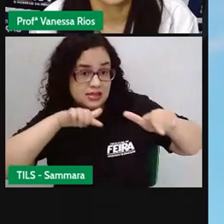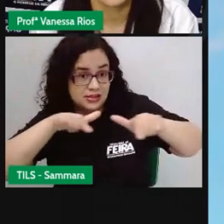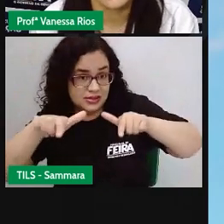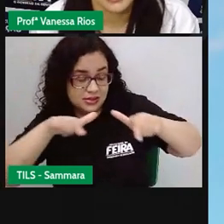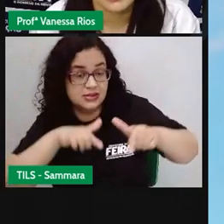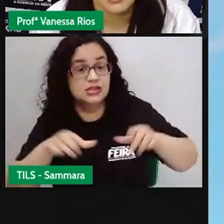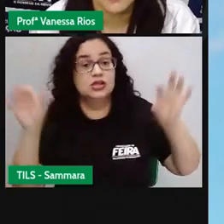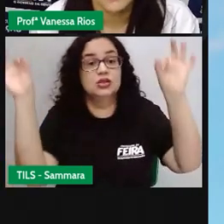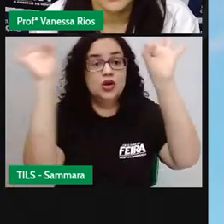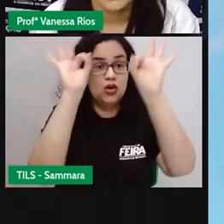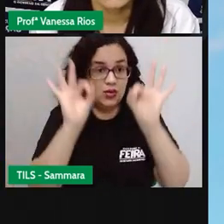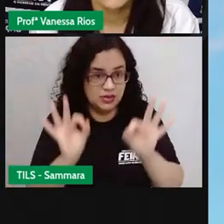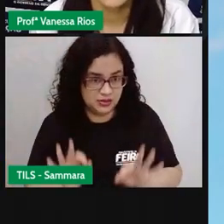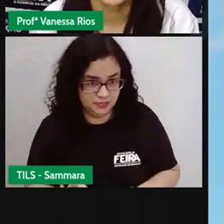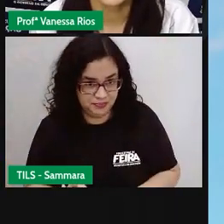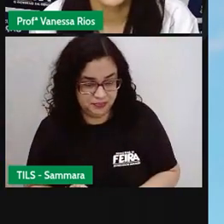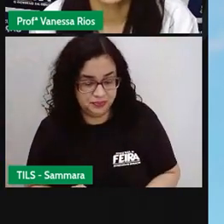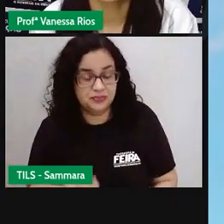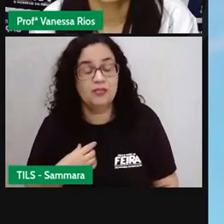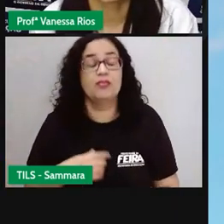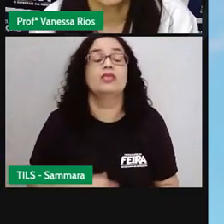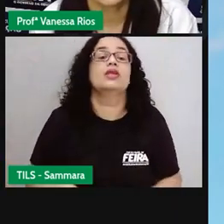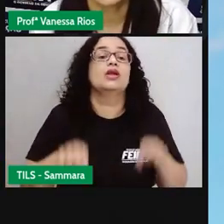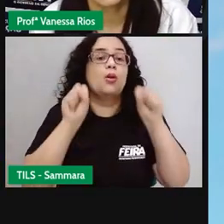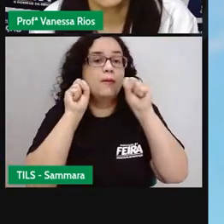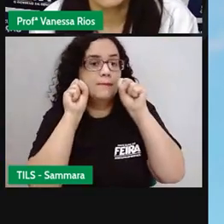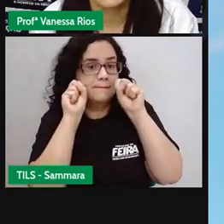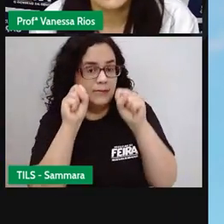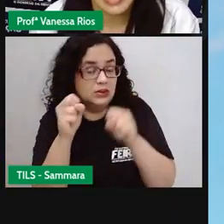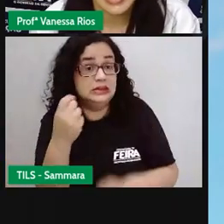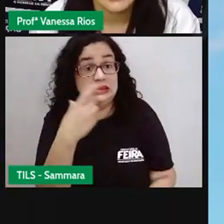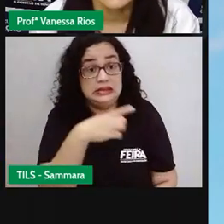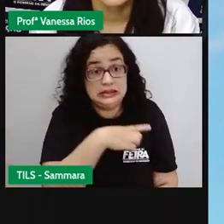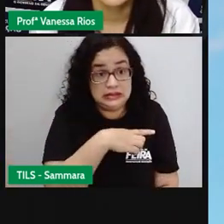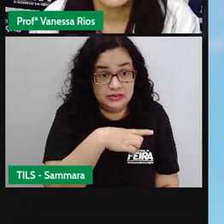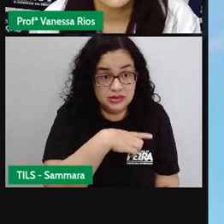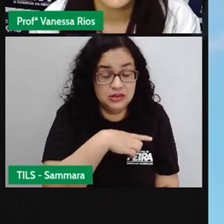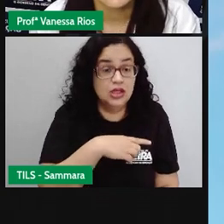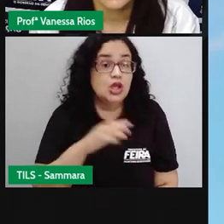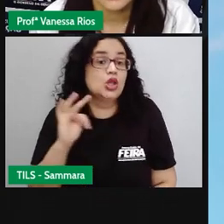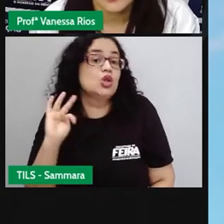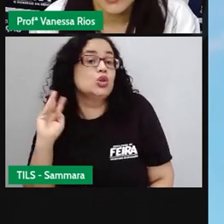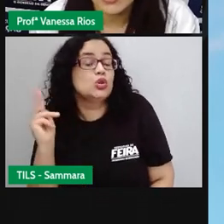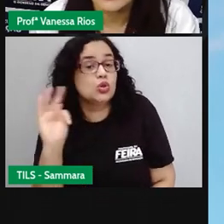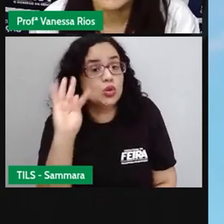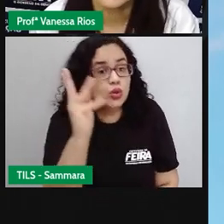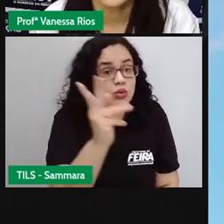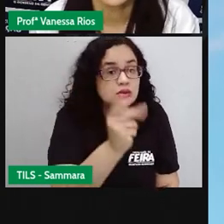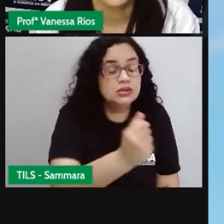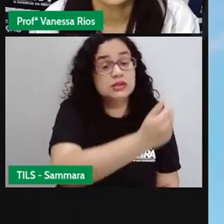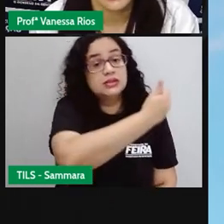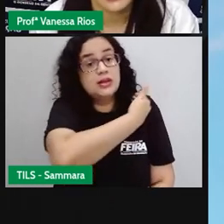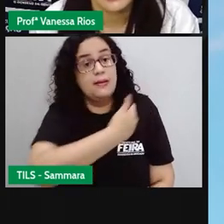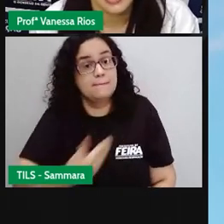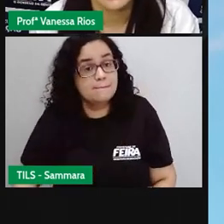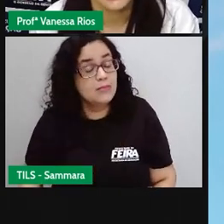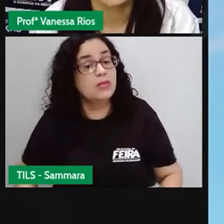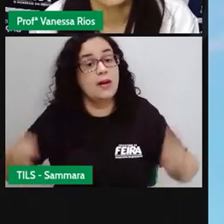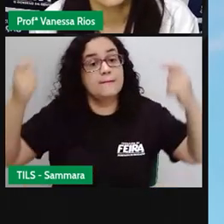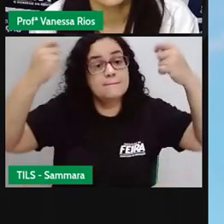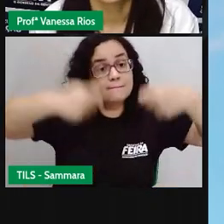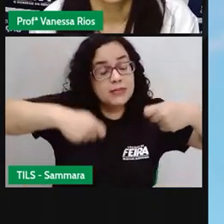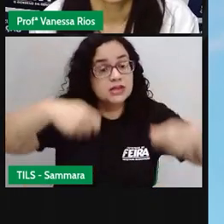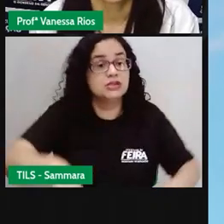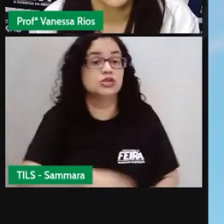dessa organização. Os poderes que vão ali comandar todas as ações públicas necessárias